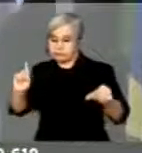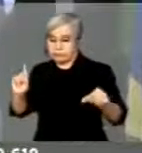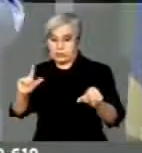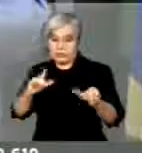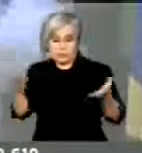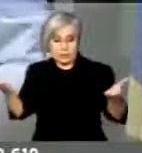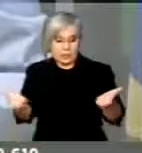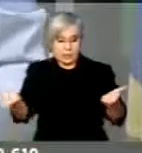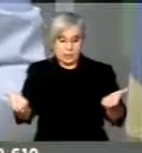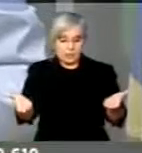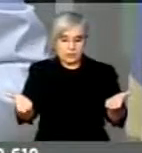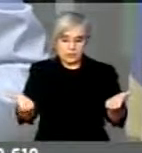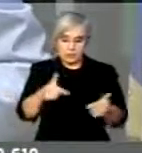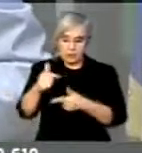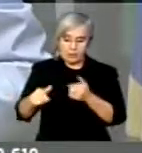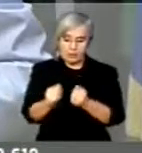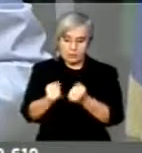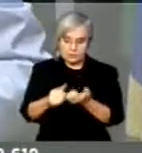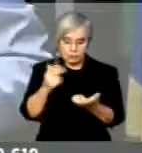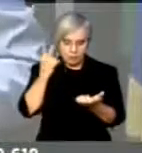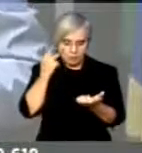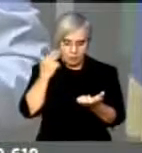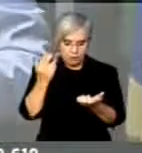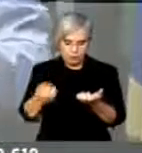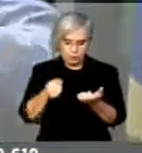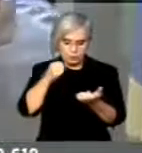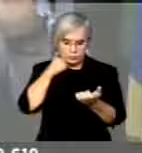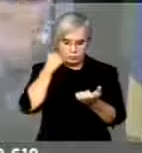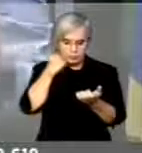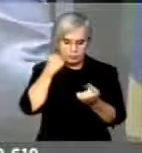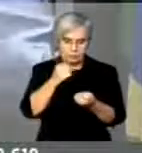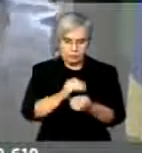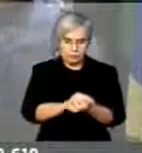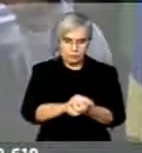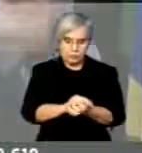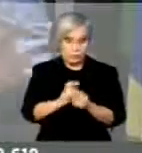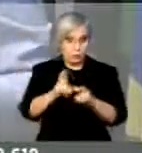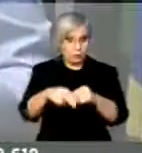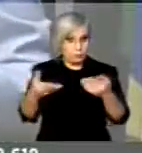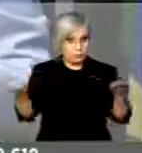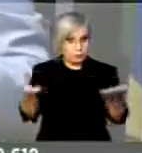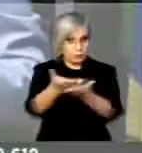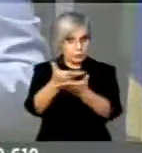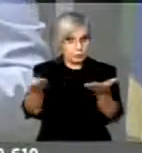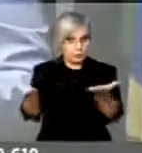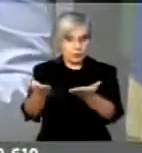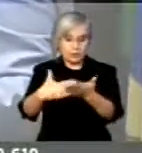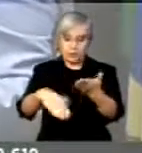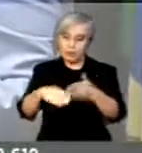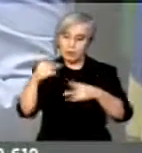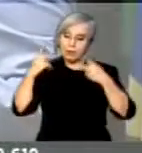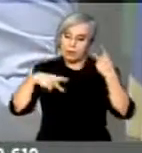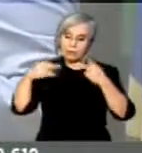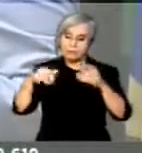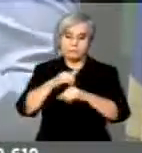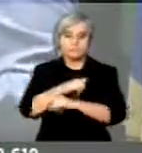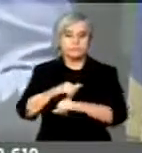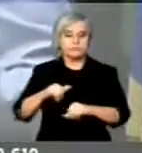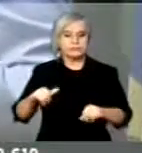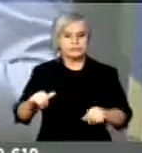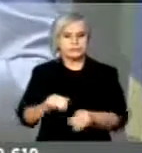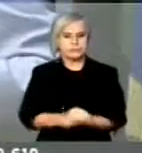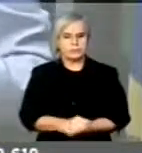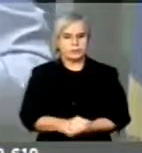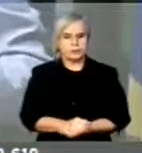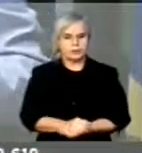aqui no dia seguinte. Informa, meus caros senadores, meus caros congressistas, que o